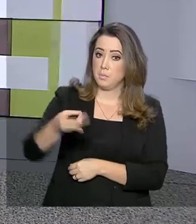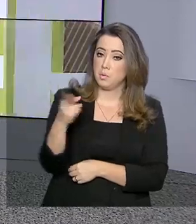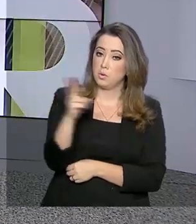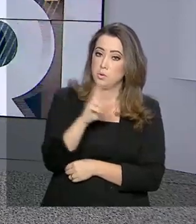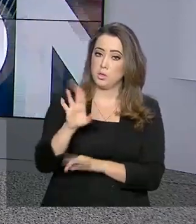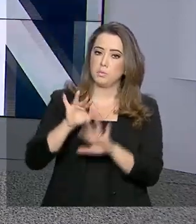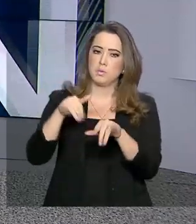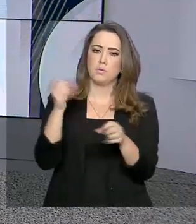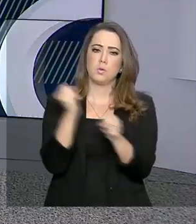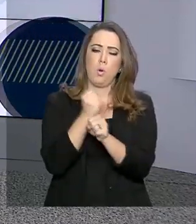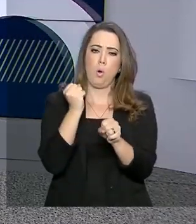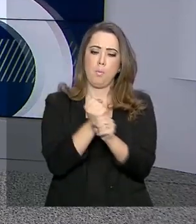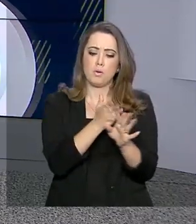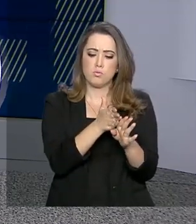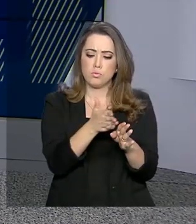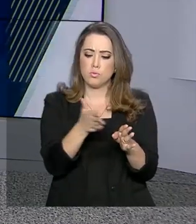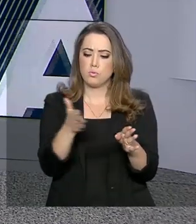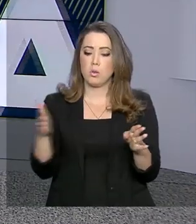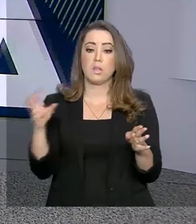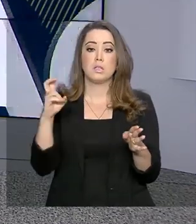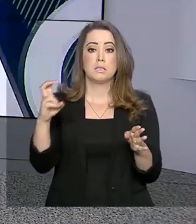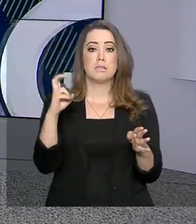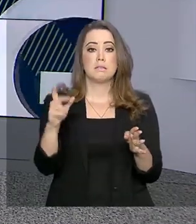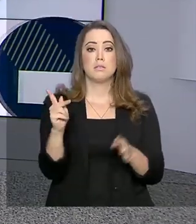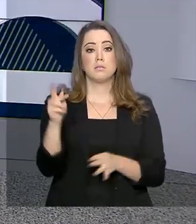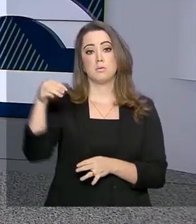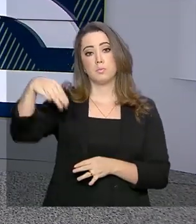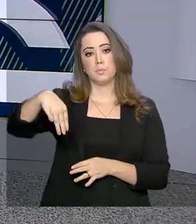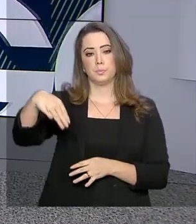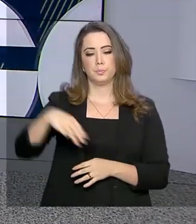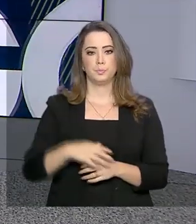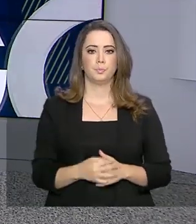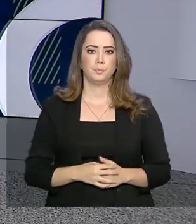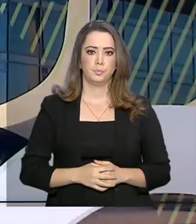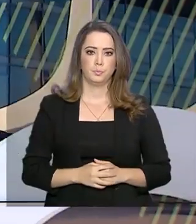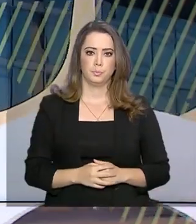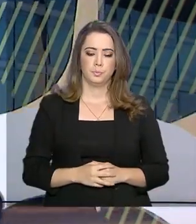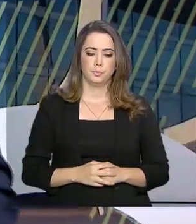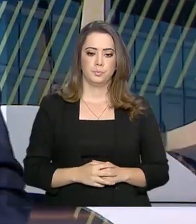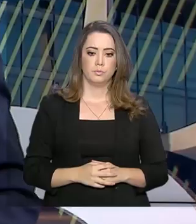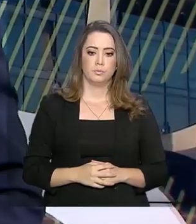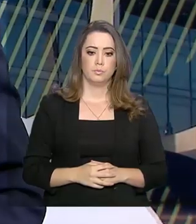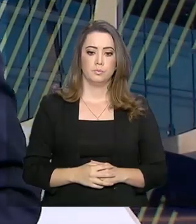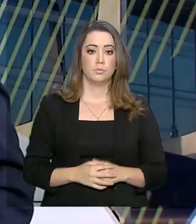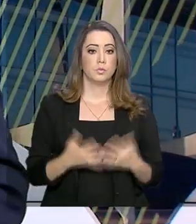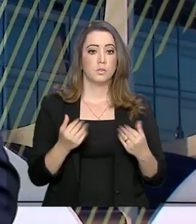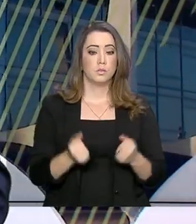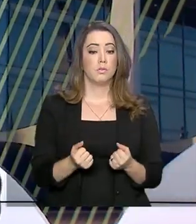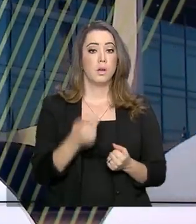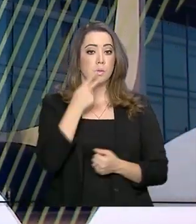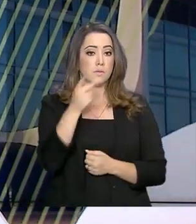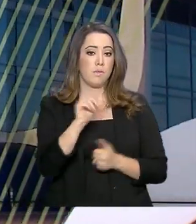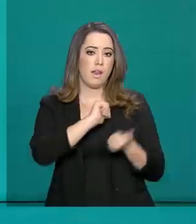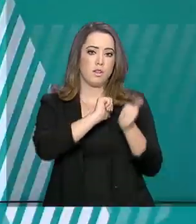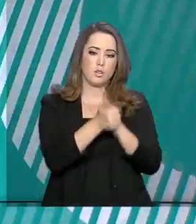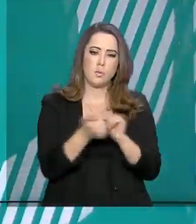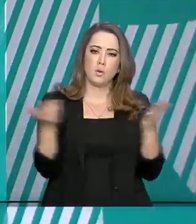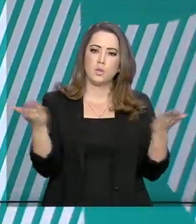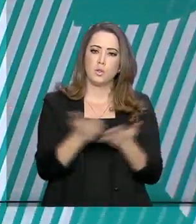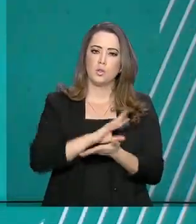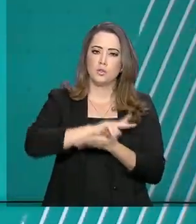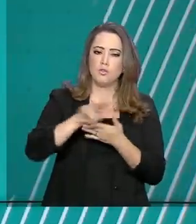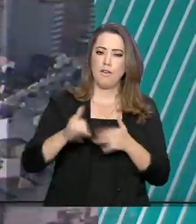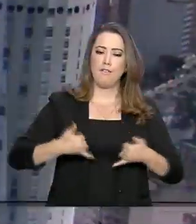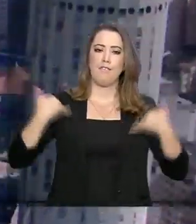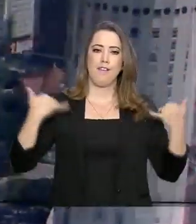para finalizar mais um trecho de 55 quilômetros da rodovia. Vamos falar de esporte agora. Muita